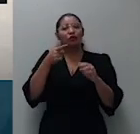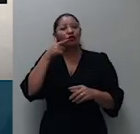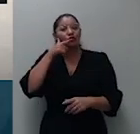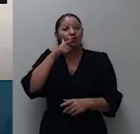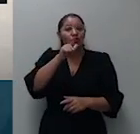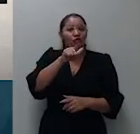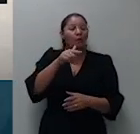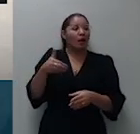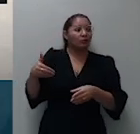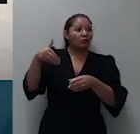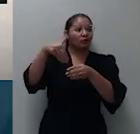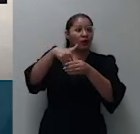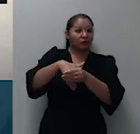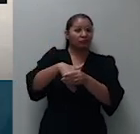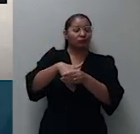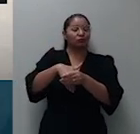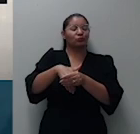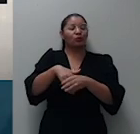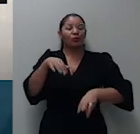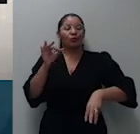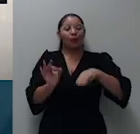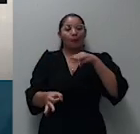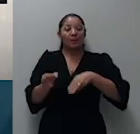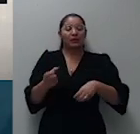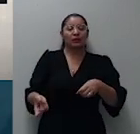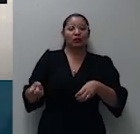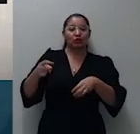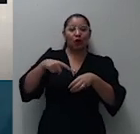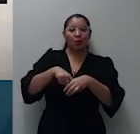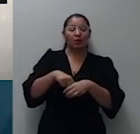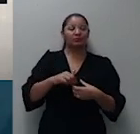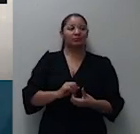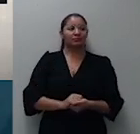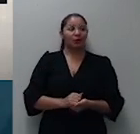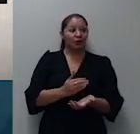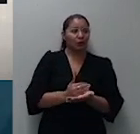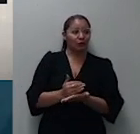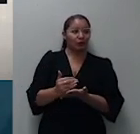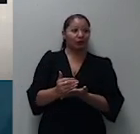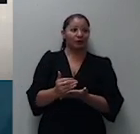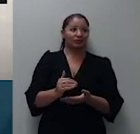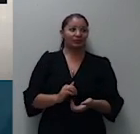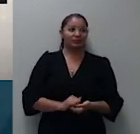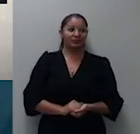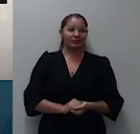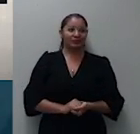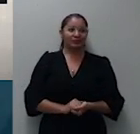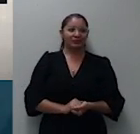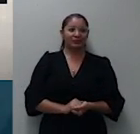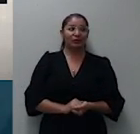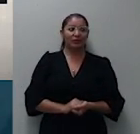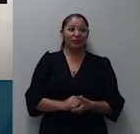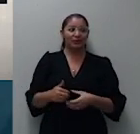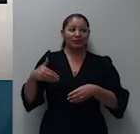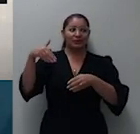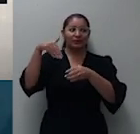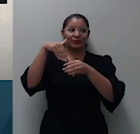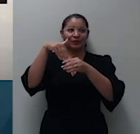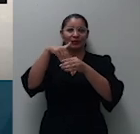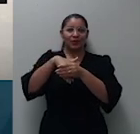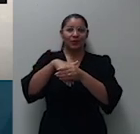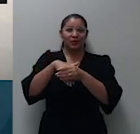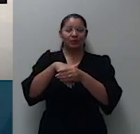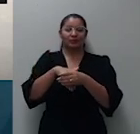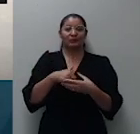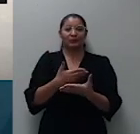Butzzi que então retoma para prosseguir na sua seu voto visto obrigado senhor